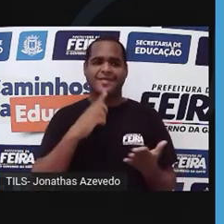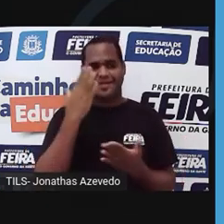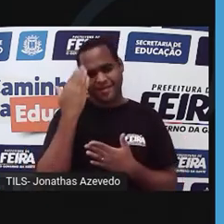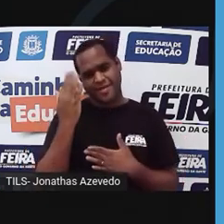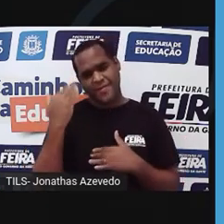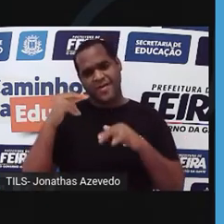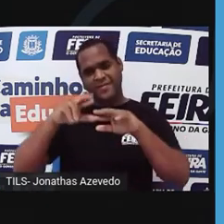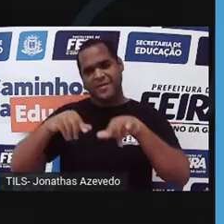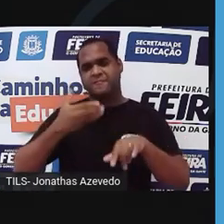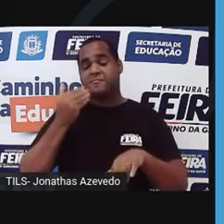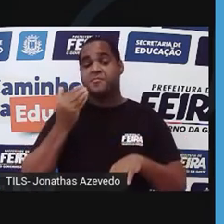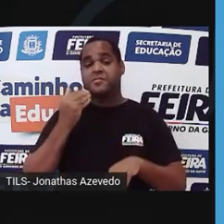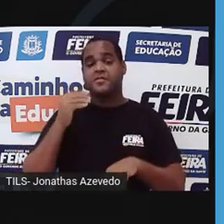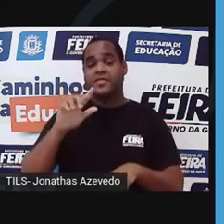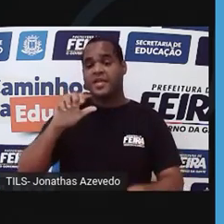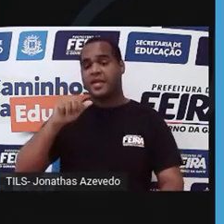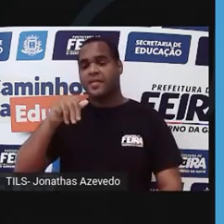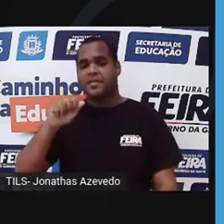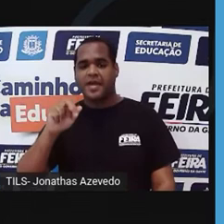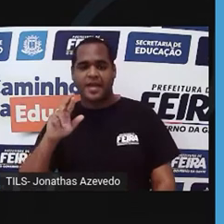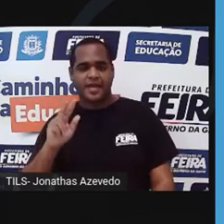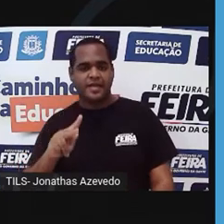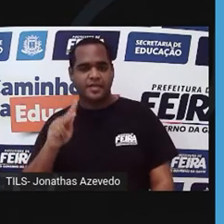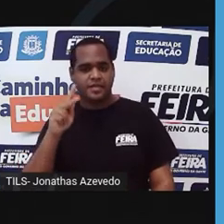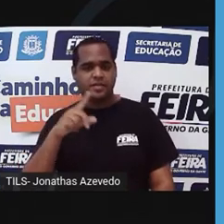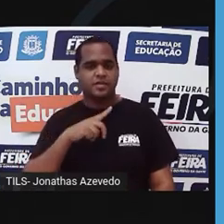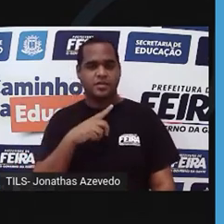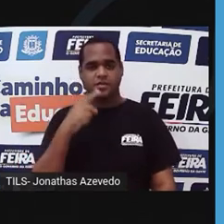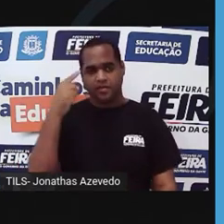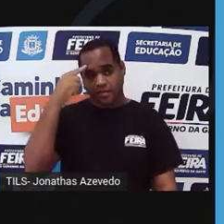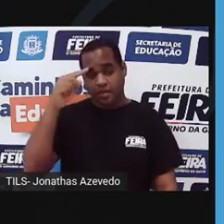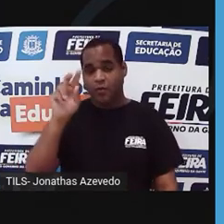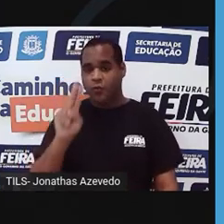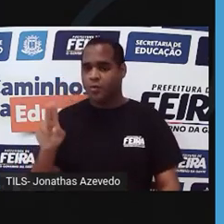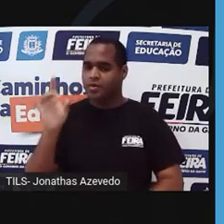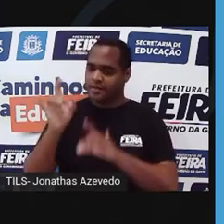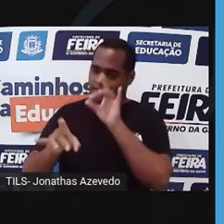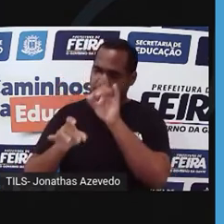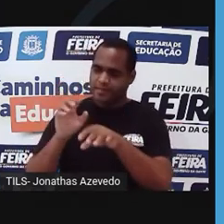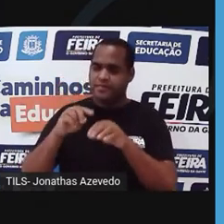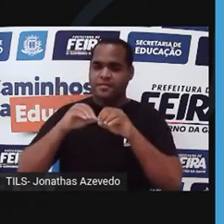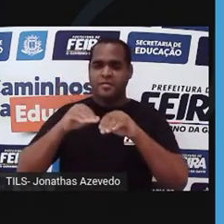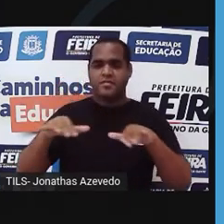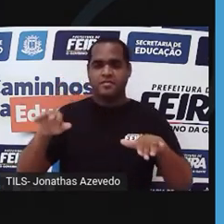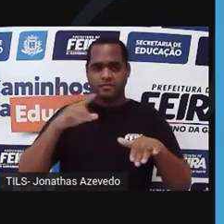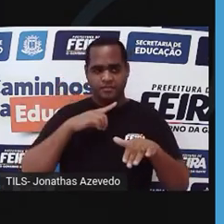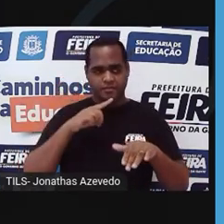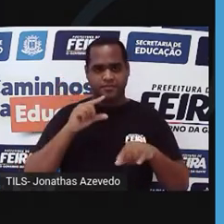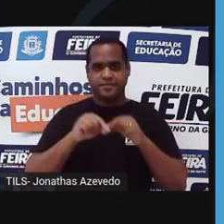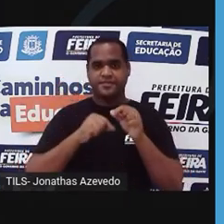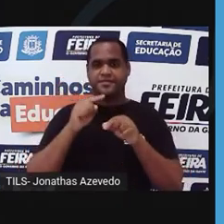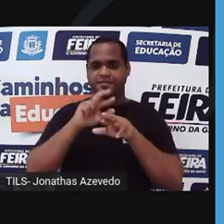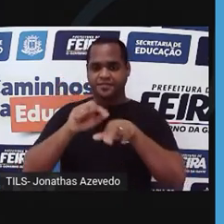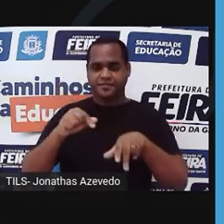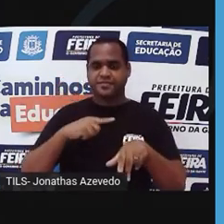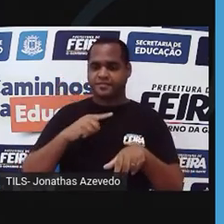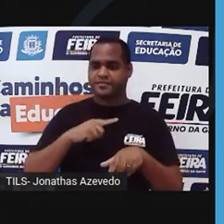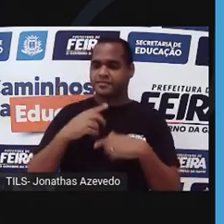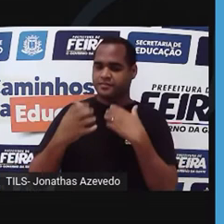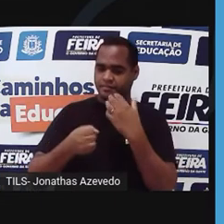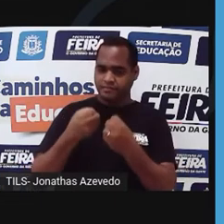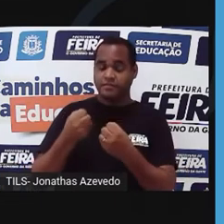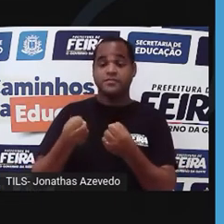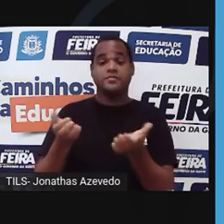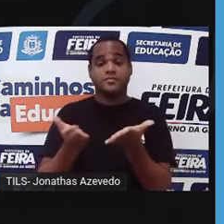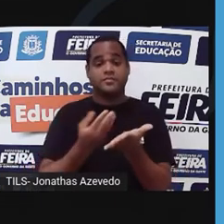Então, Lamarckismo, bandeira, lei do uso e desuso, e lei da transmissão dos caracteres adquiridos. O meio